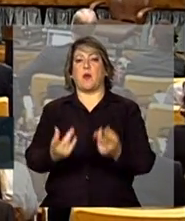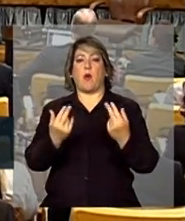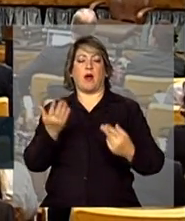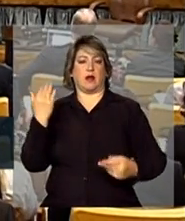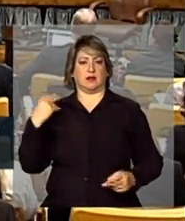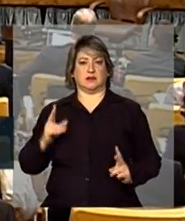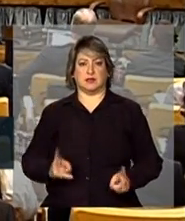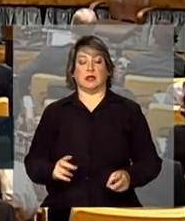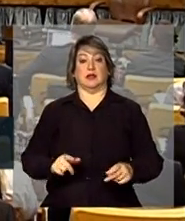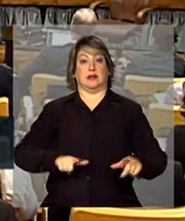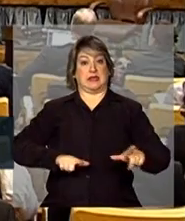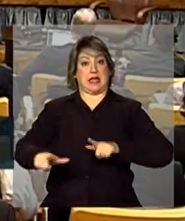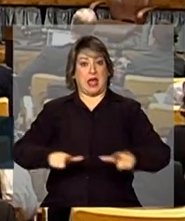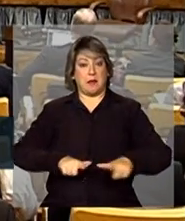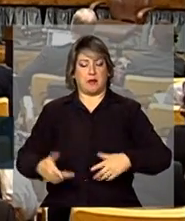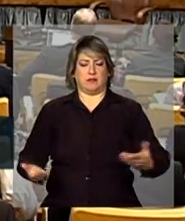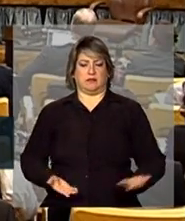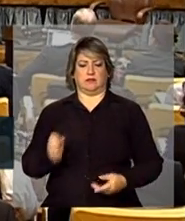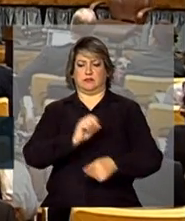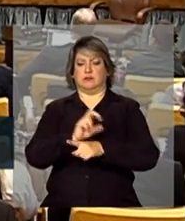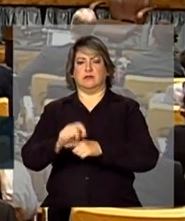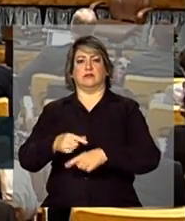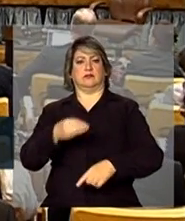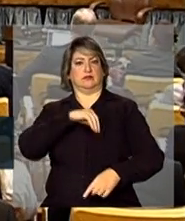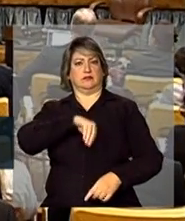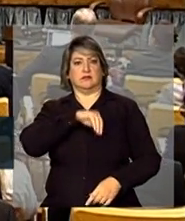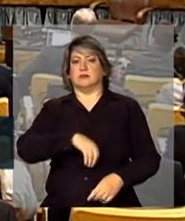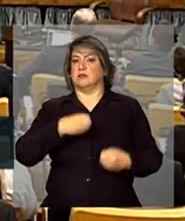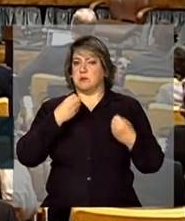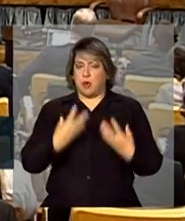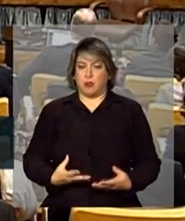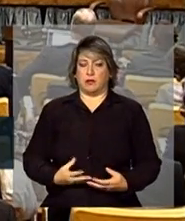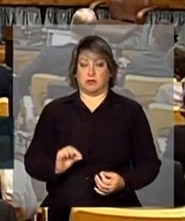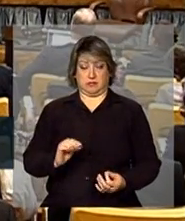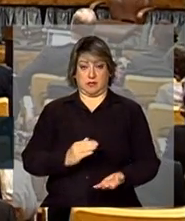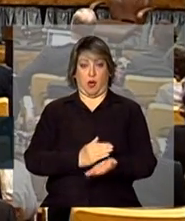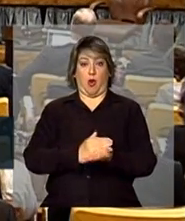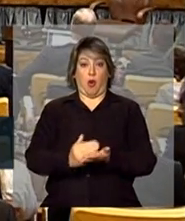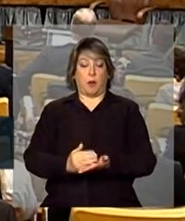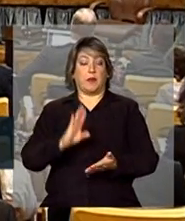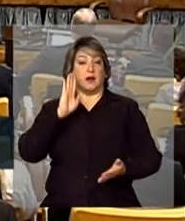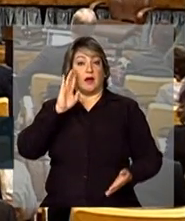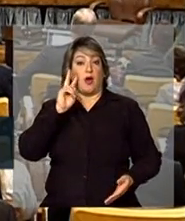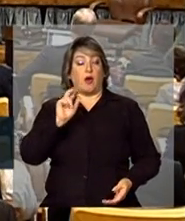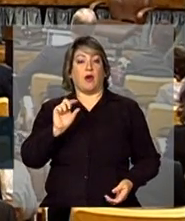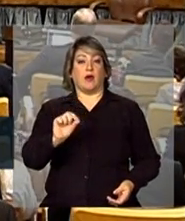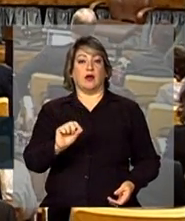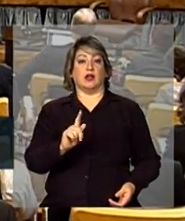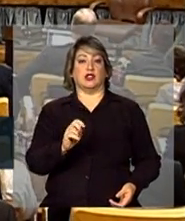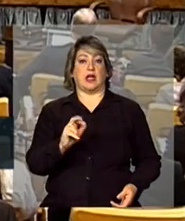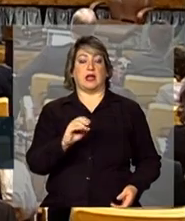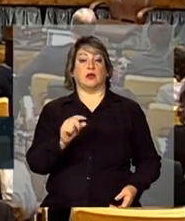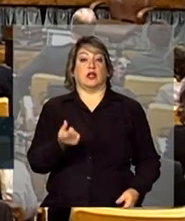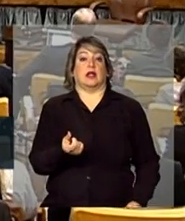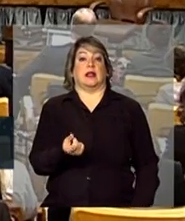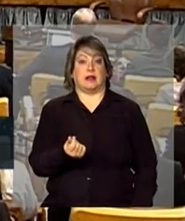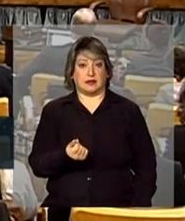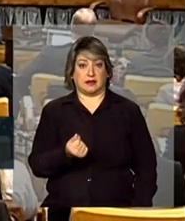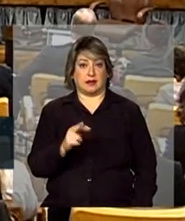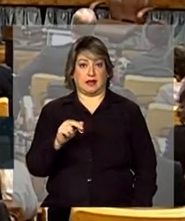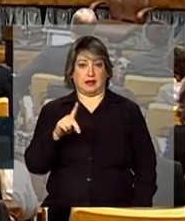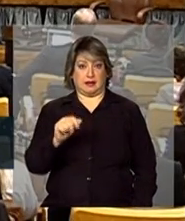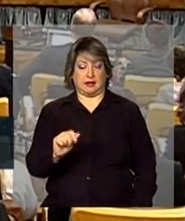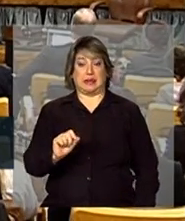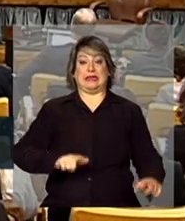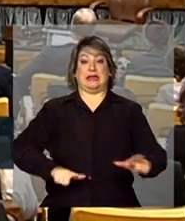gerando trabalho e gerando renda. Então, vamos começar olhando para a geração de renda, para a